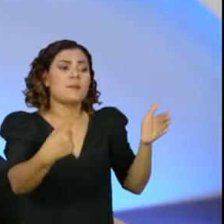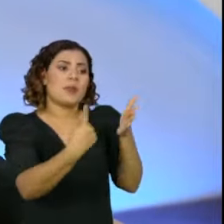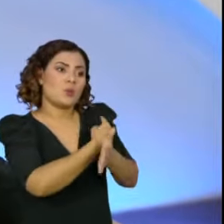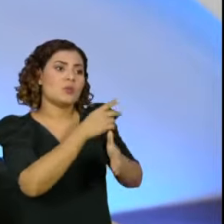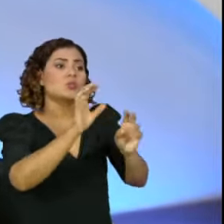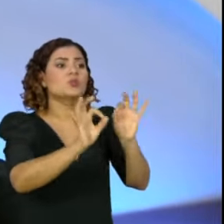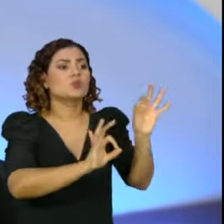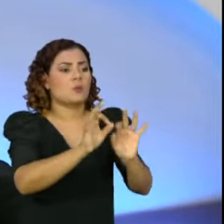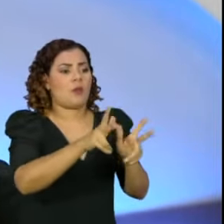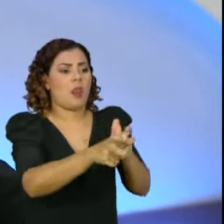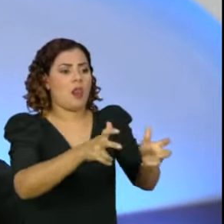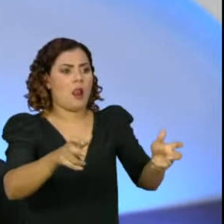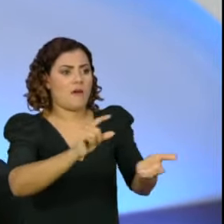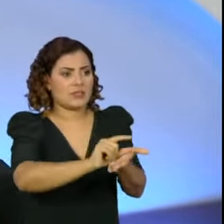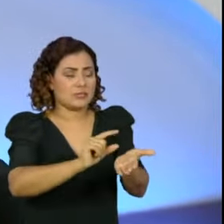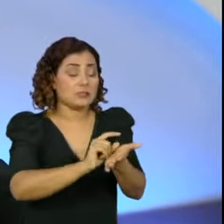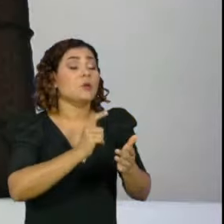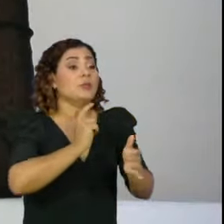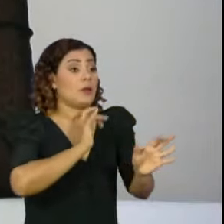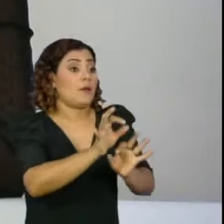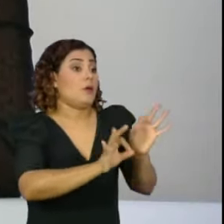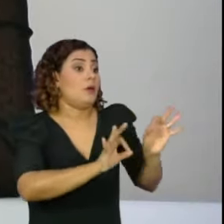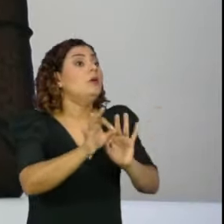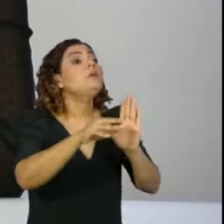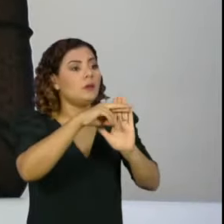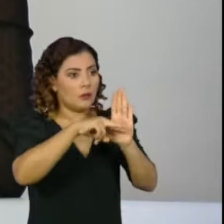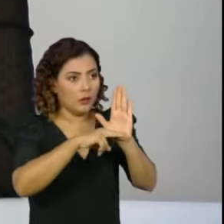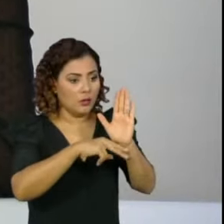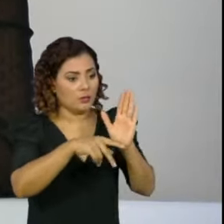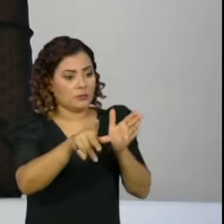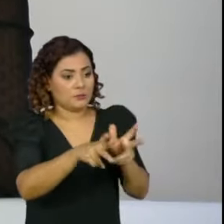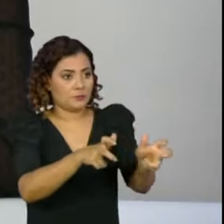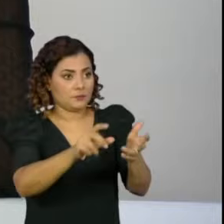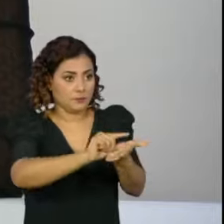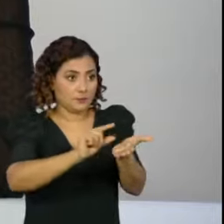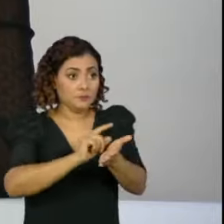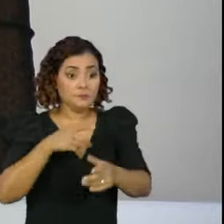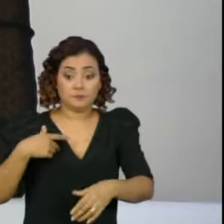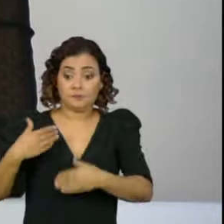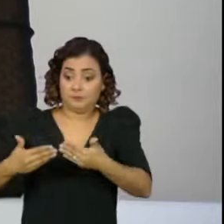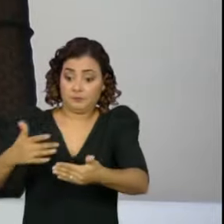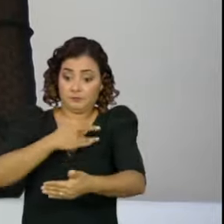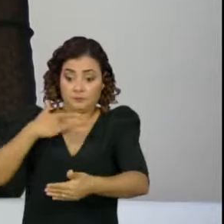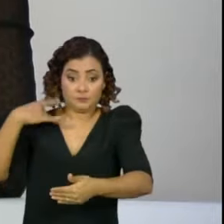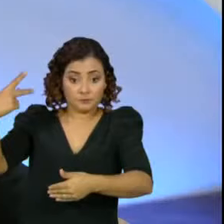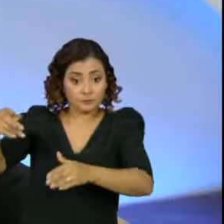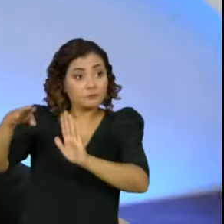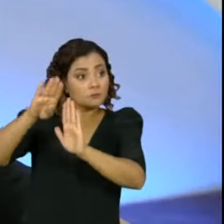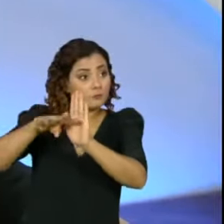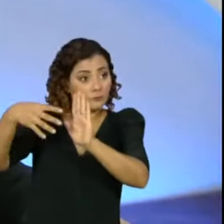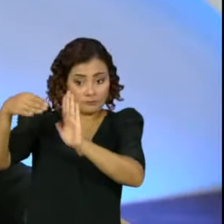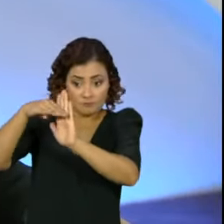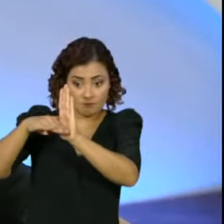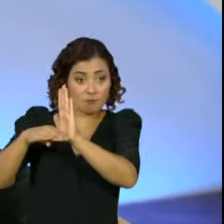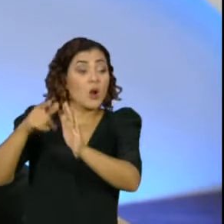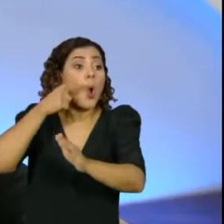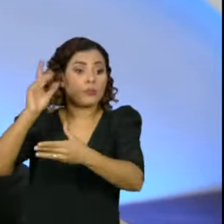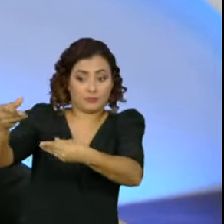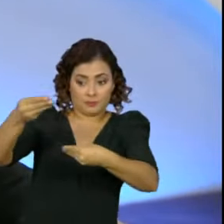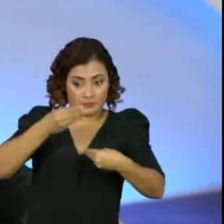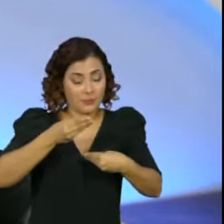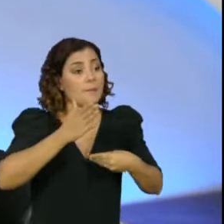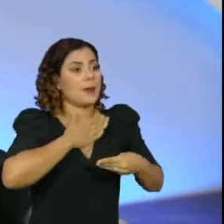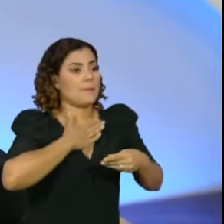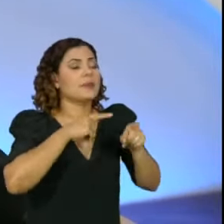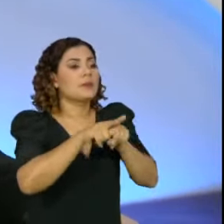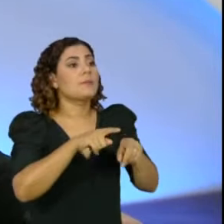cronograma de vacinação, há um cronograma estabelecido pelo Ministério da Saúde, através de uma planilha que nos foi entregue ontem a mim e